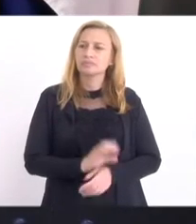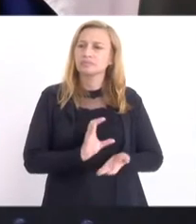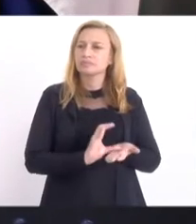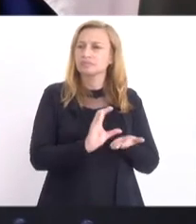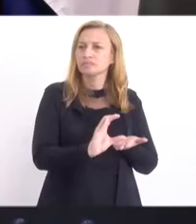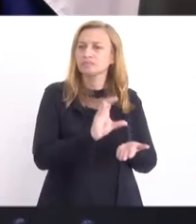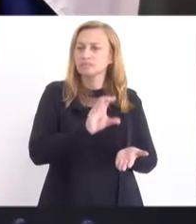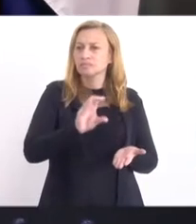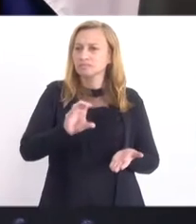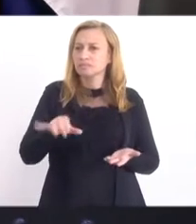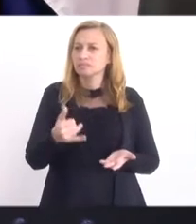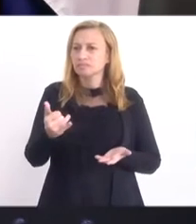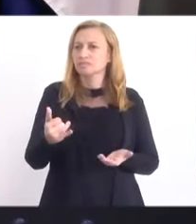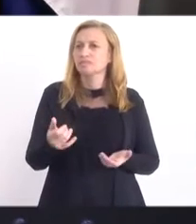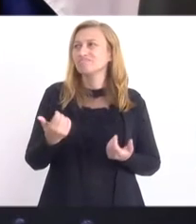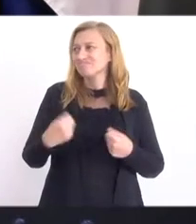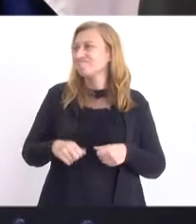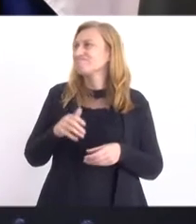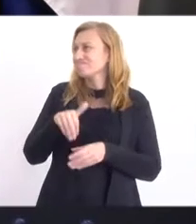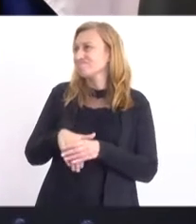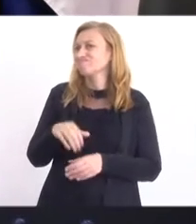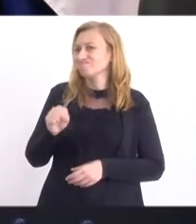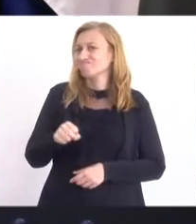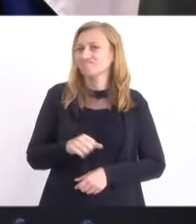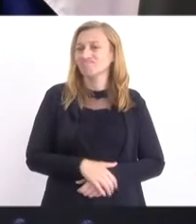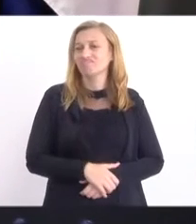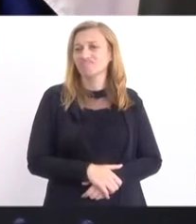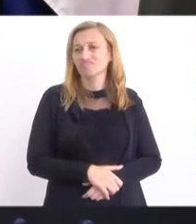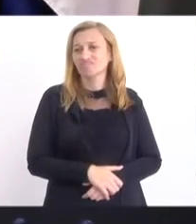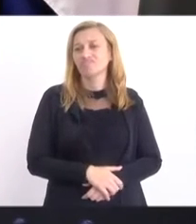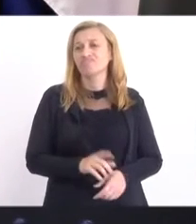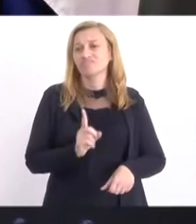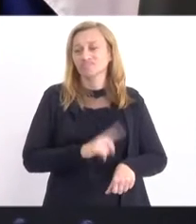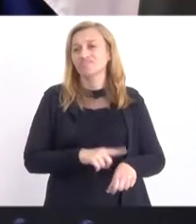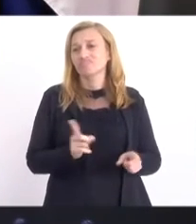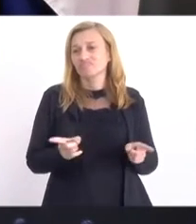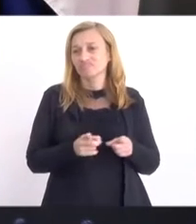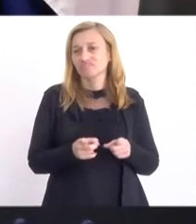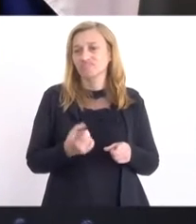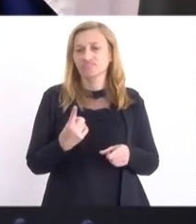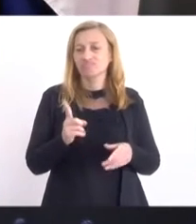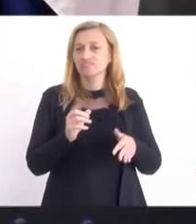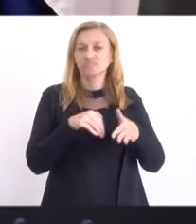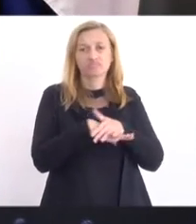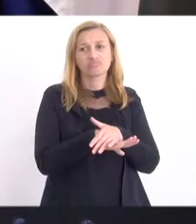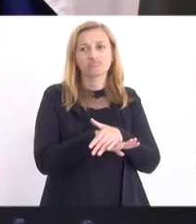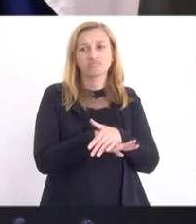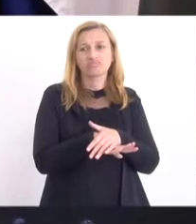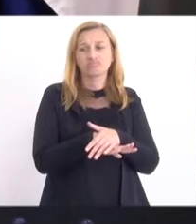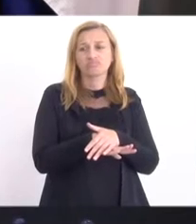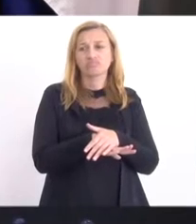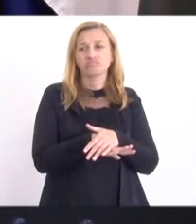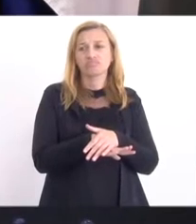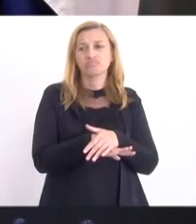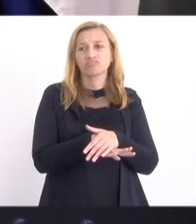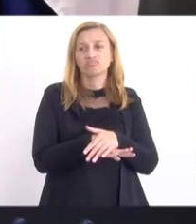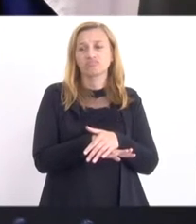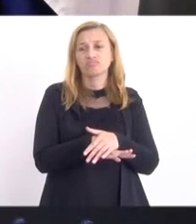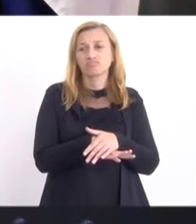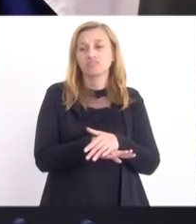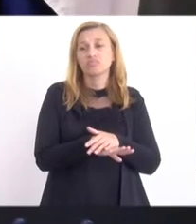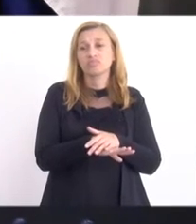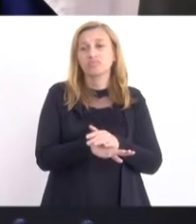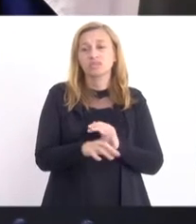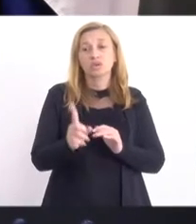CCJ, amigo. A gente tem que votar. Tem prazo. Bom, sim, não foi arquivado ainda. Não, foi arquivado, não foi